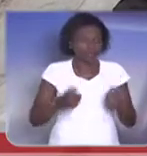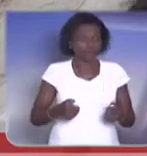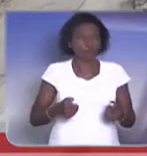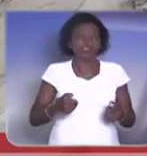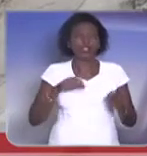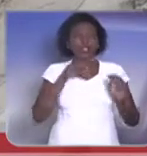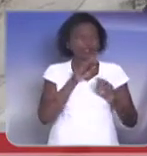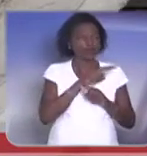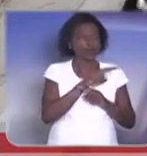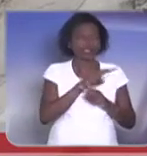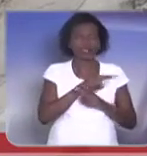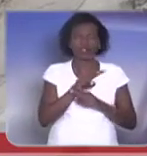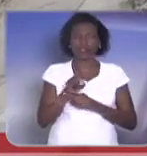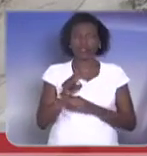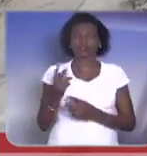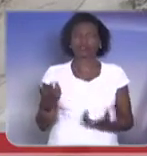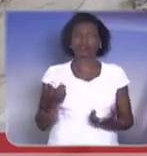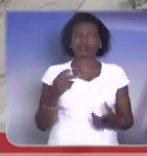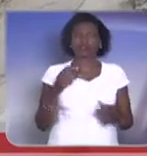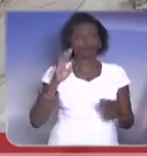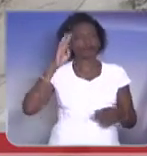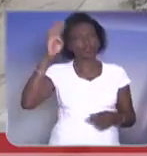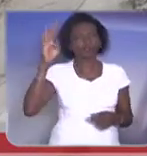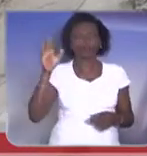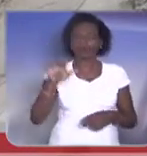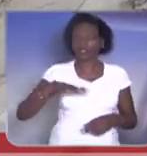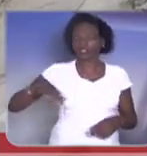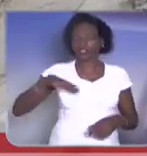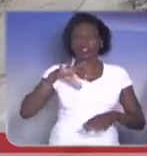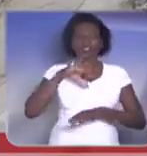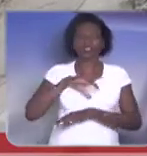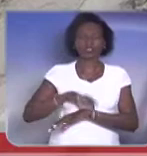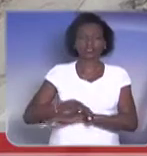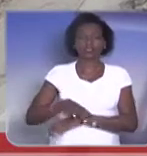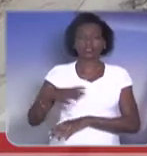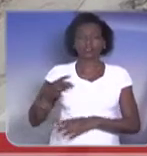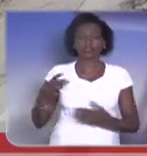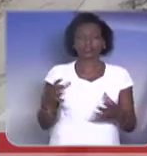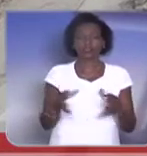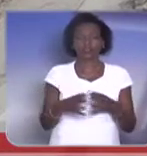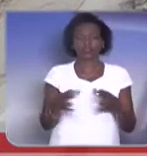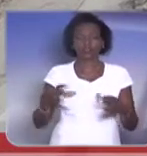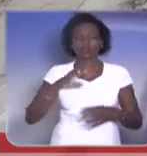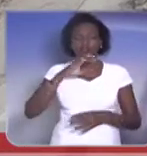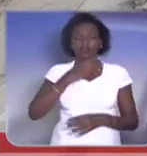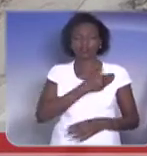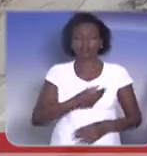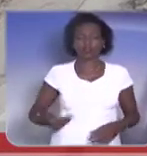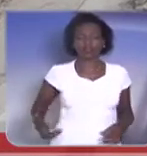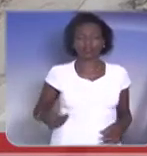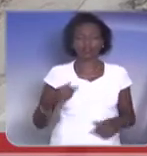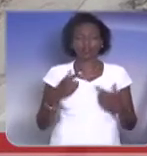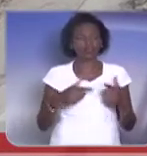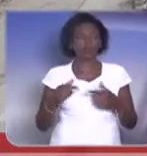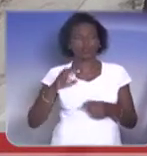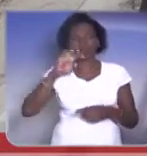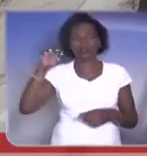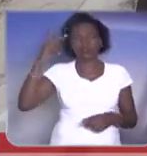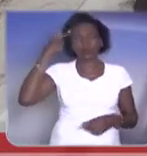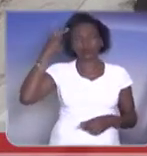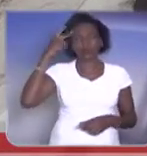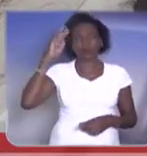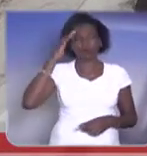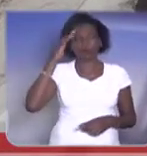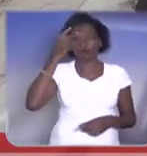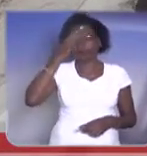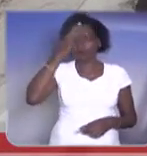no remanejamento, principalmente, do serviço público, dos funcionários públicos do Estado de São Paulo. E eu entendo essa pessoa, senhor presidente,